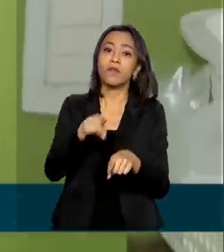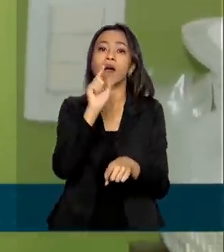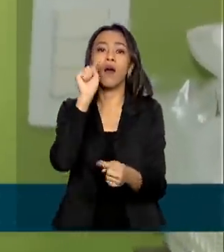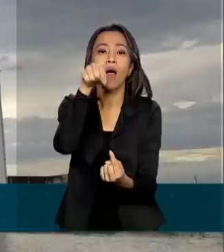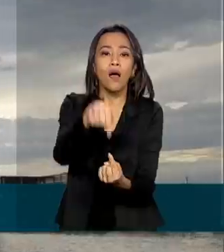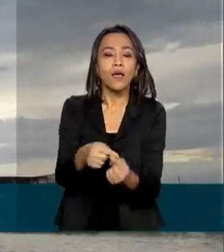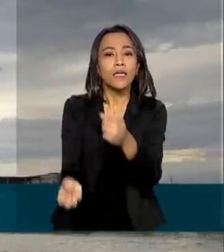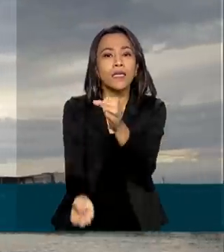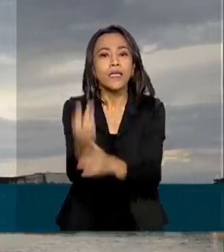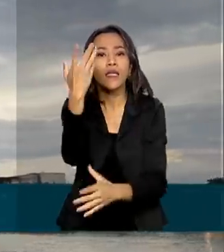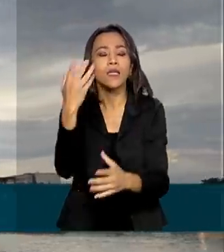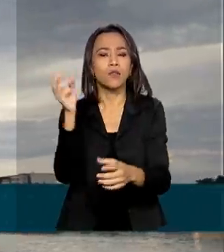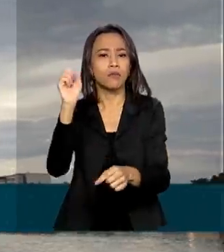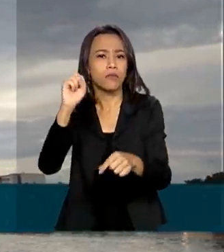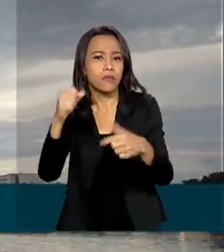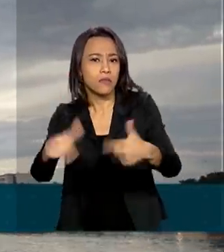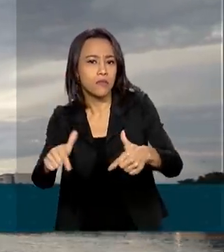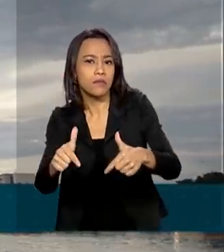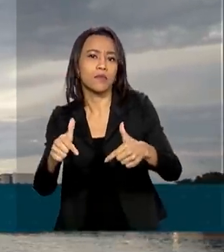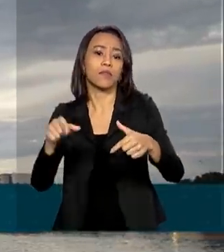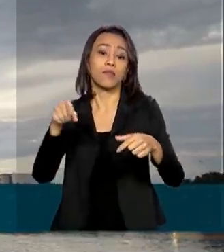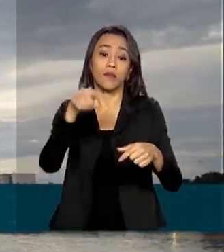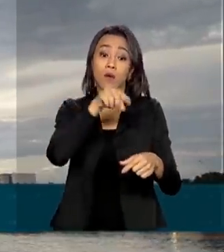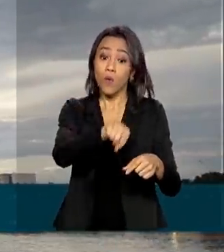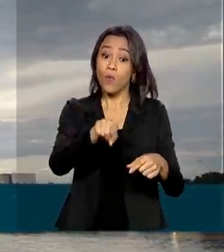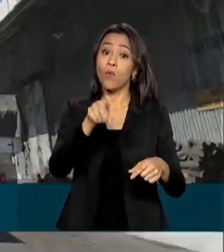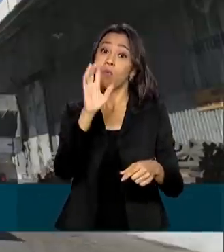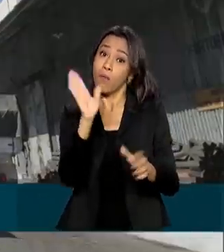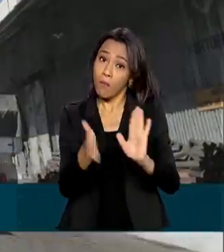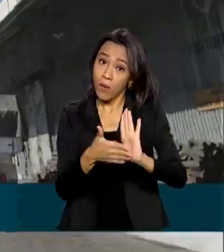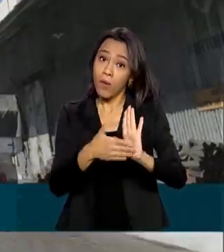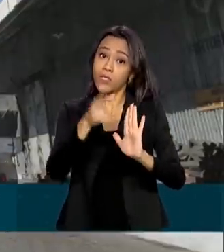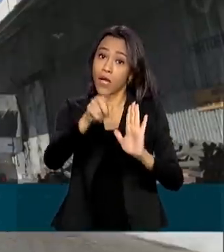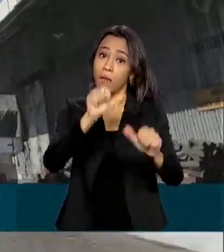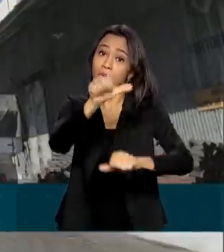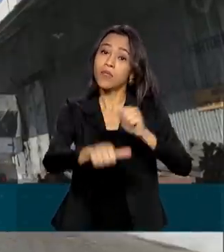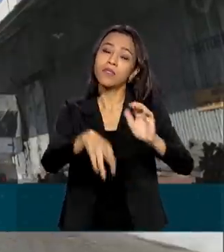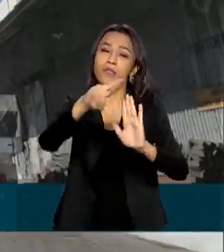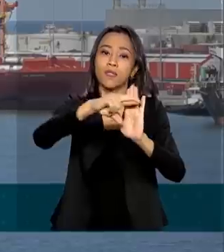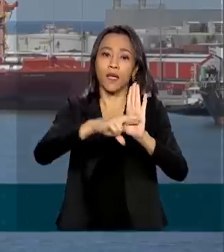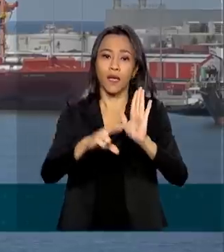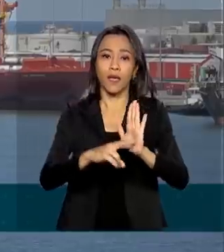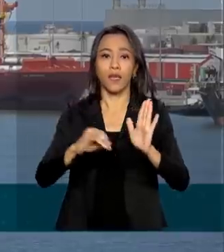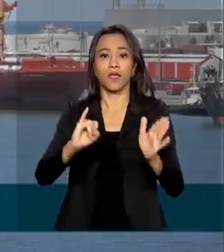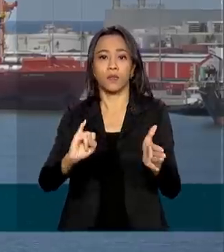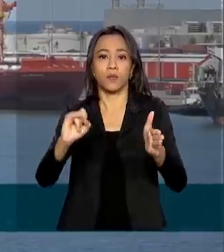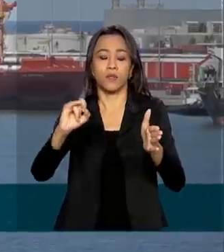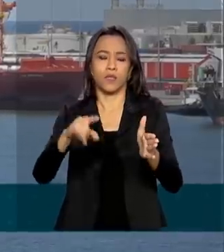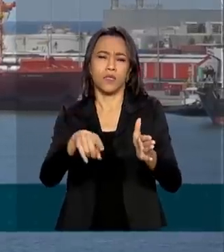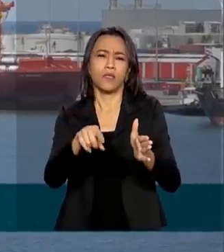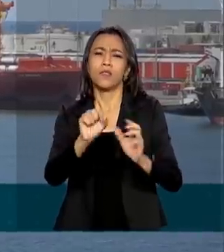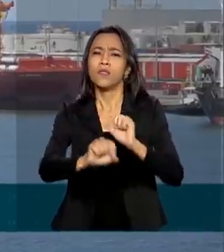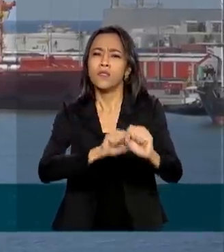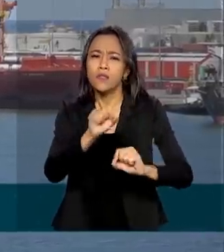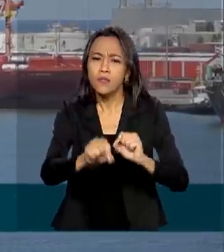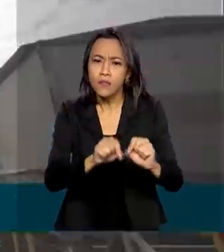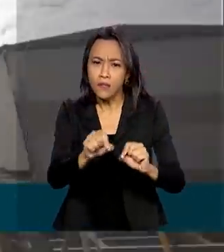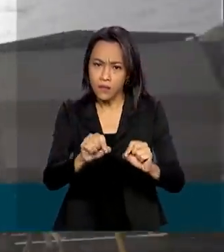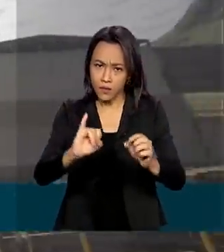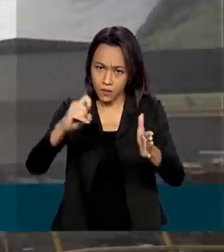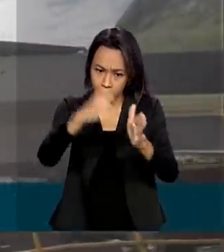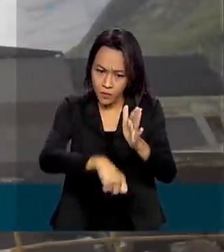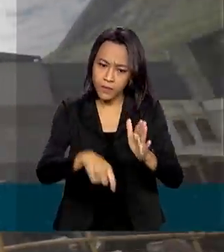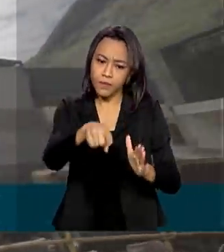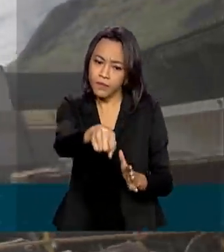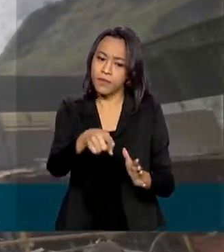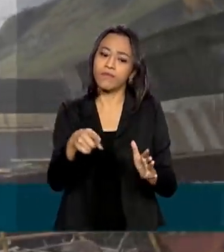emprego e renda. Uma das apostas é a reforma tributária, mas a área econômica sabe que a conquista de mercados internacionais